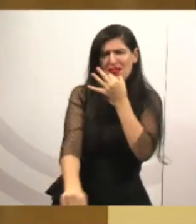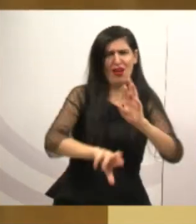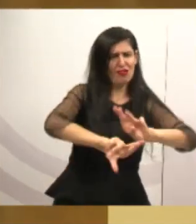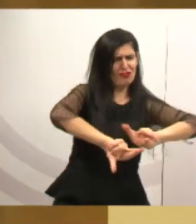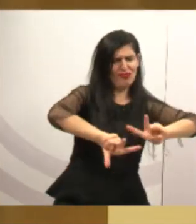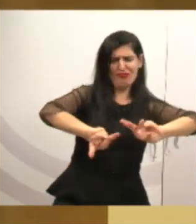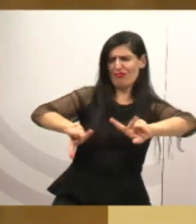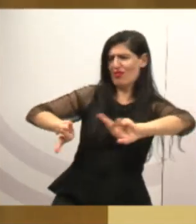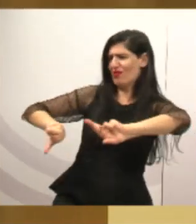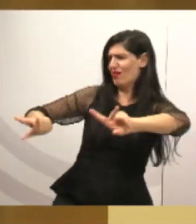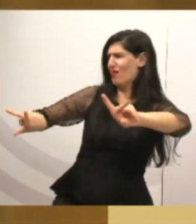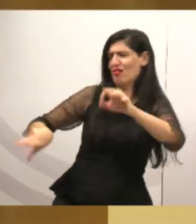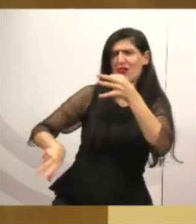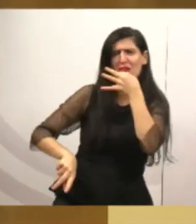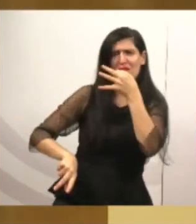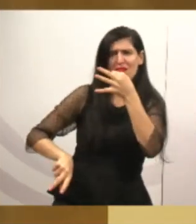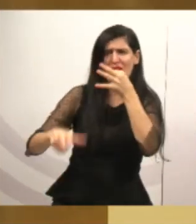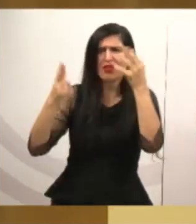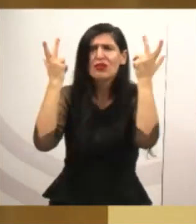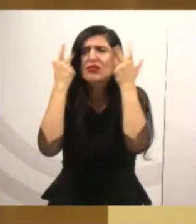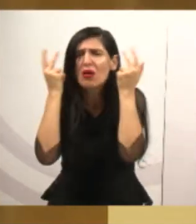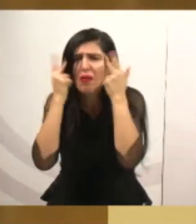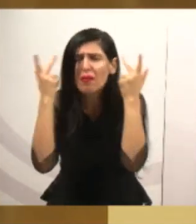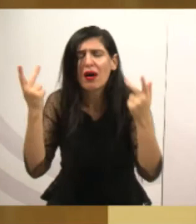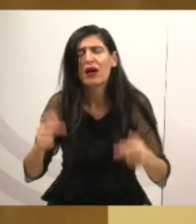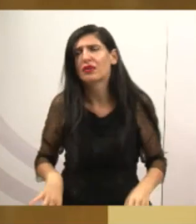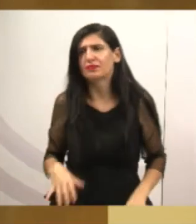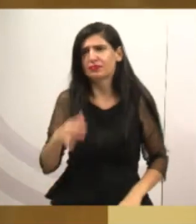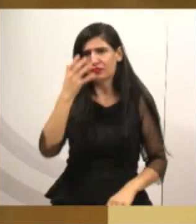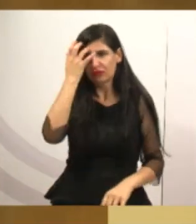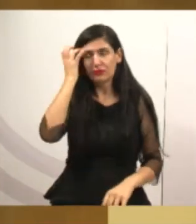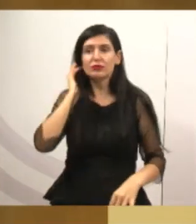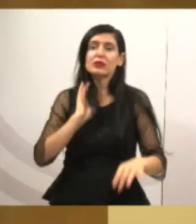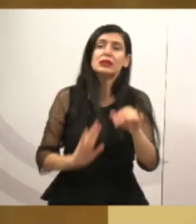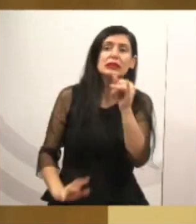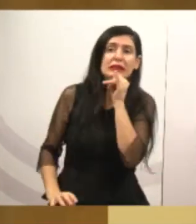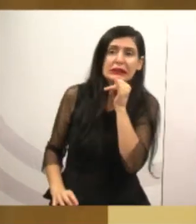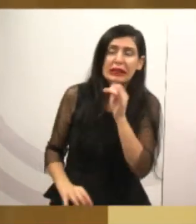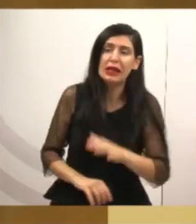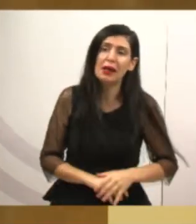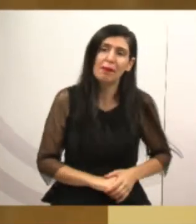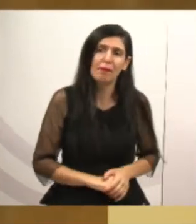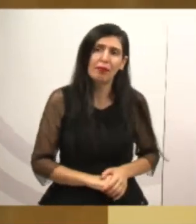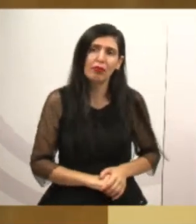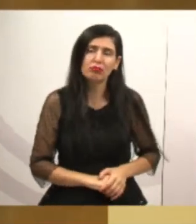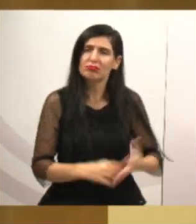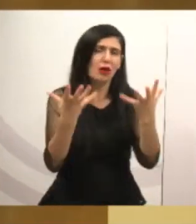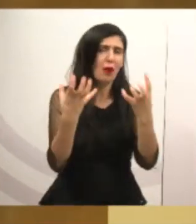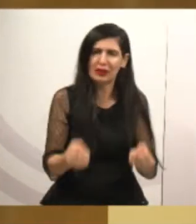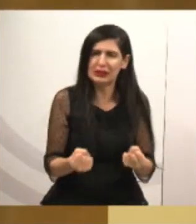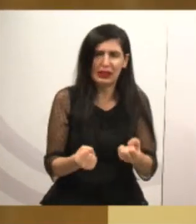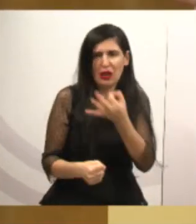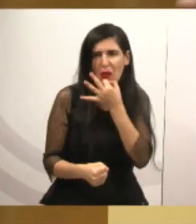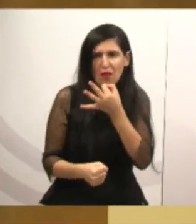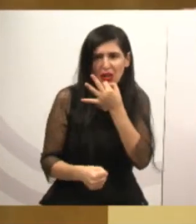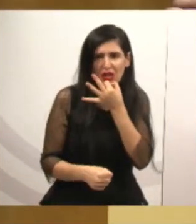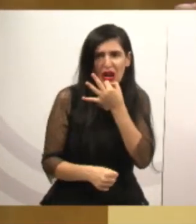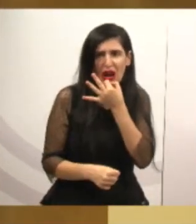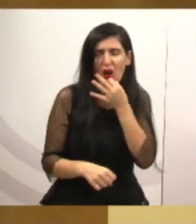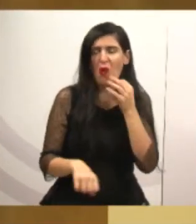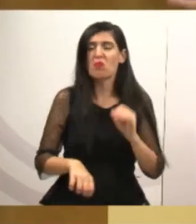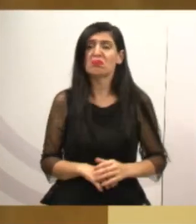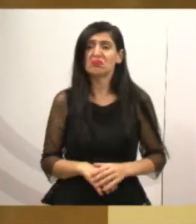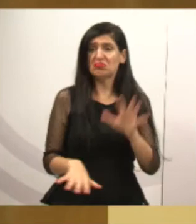vão se isolar, vão acabar não fazendo aquilo que tem que ser feito para o povo, para a população. E a arte de fazer